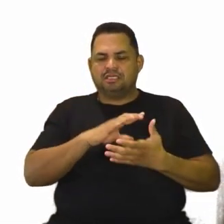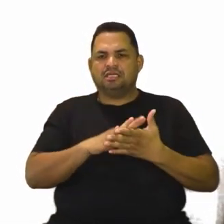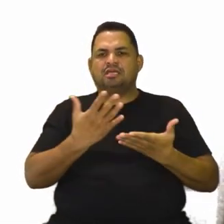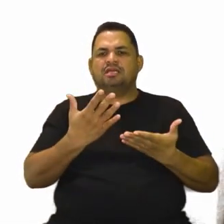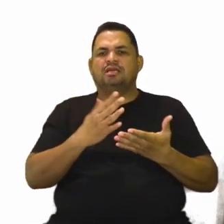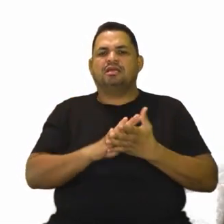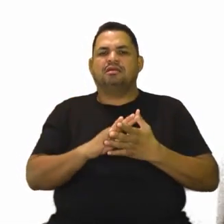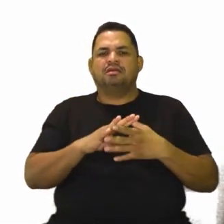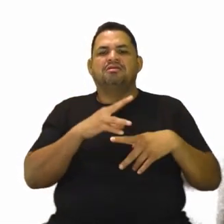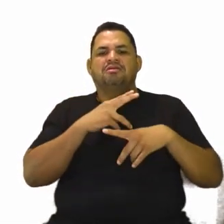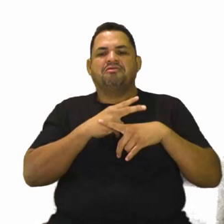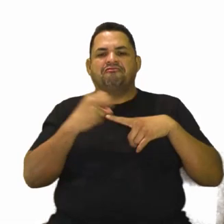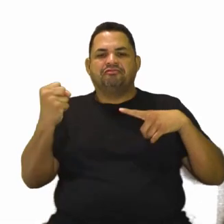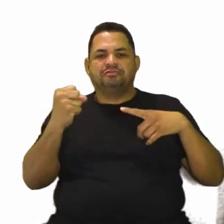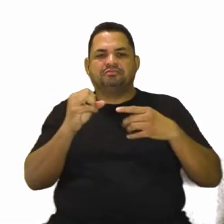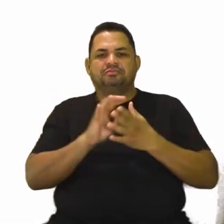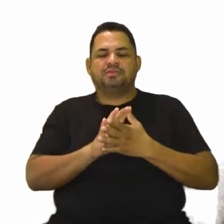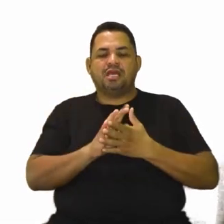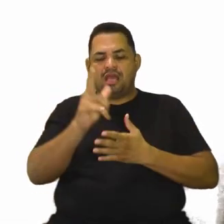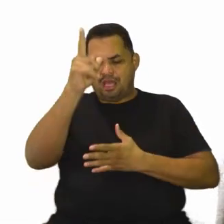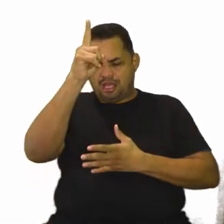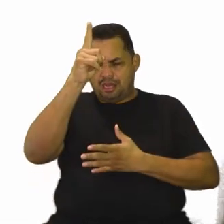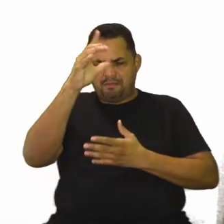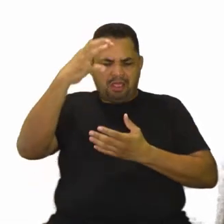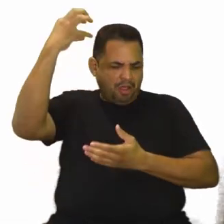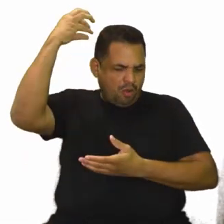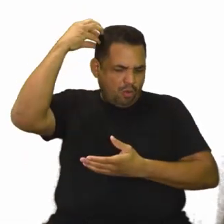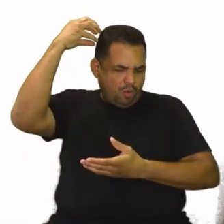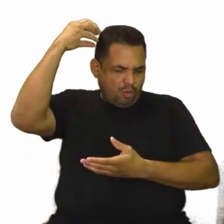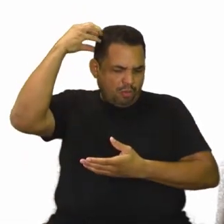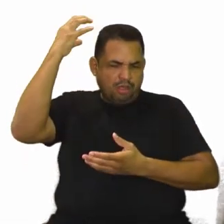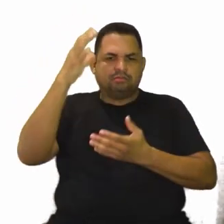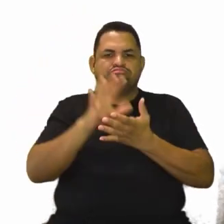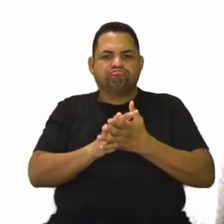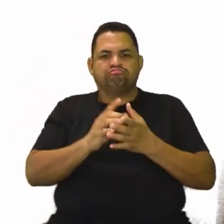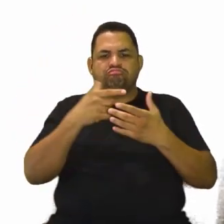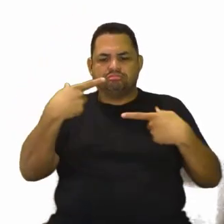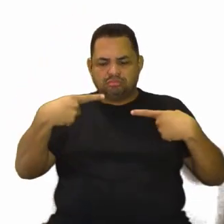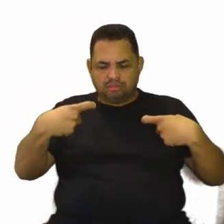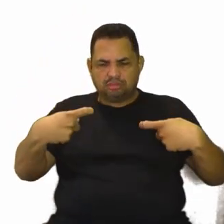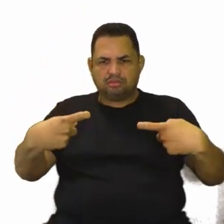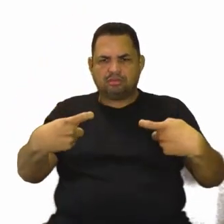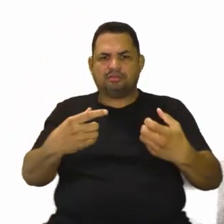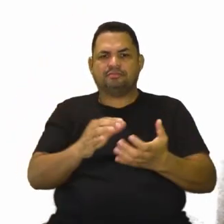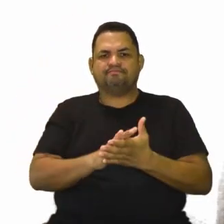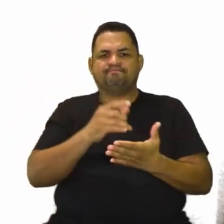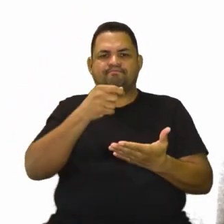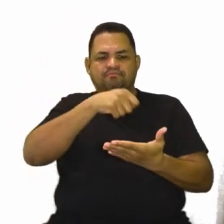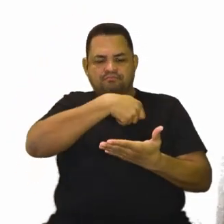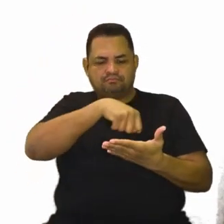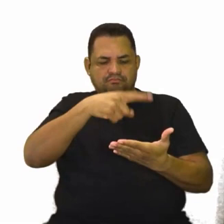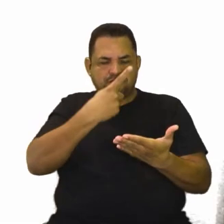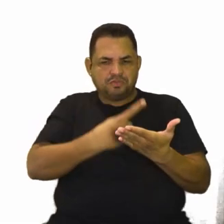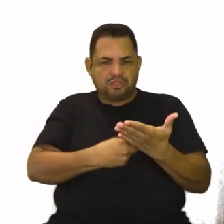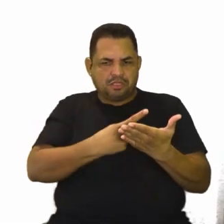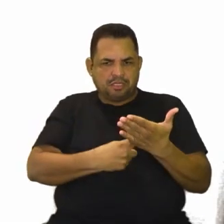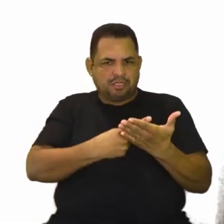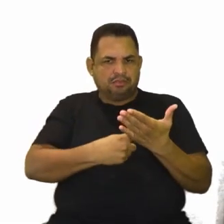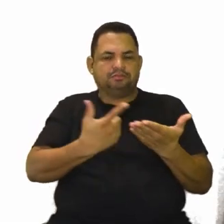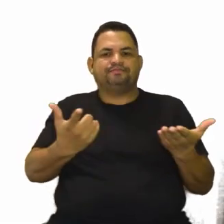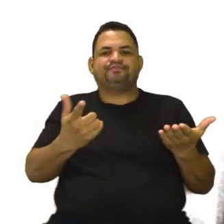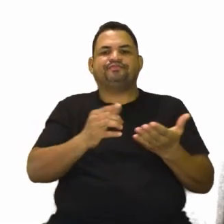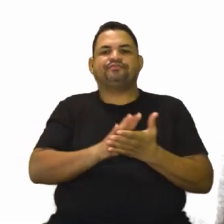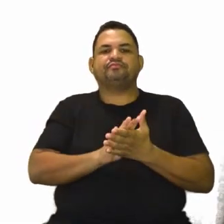ela vai ser considerada a grande culpada da guerra. assinado, então, esse tratado de adversários,